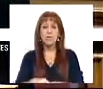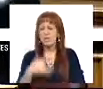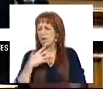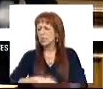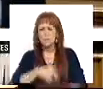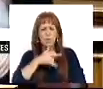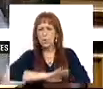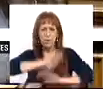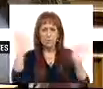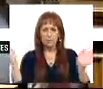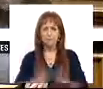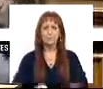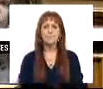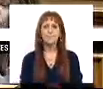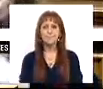absoluta desgraça.